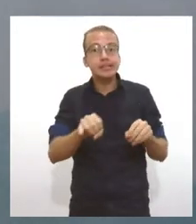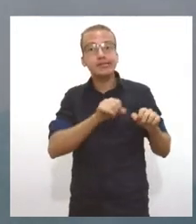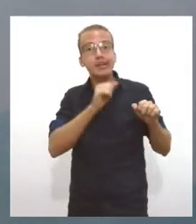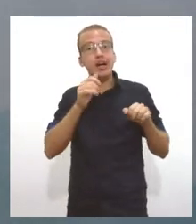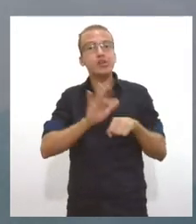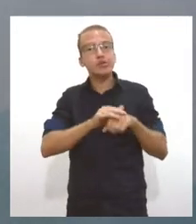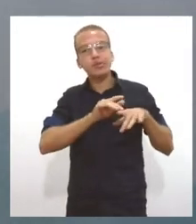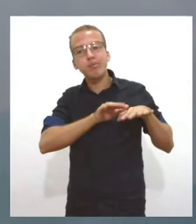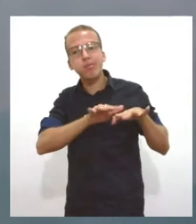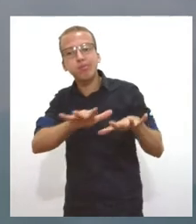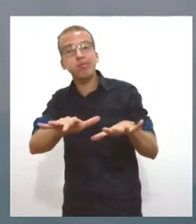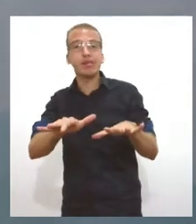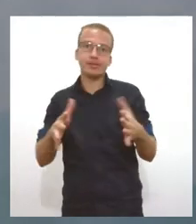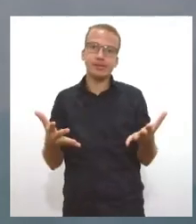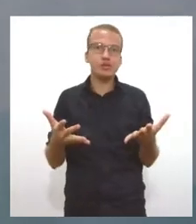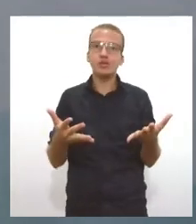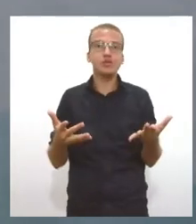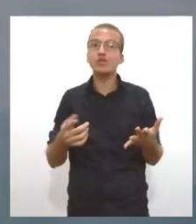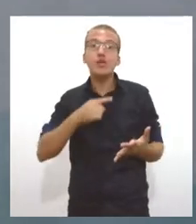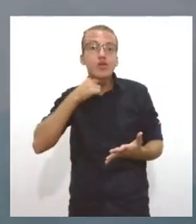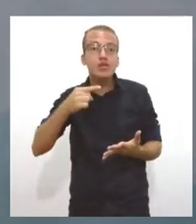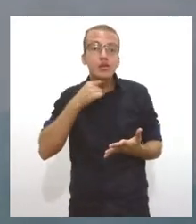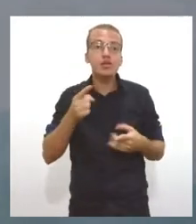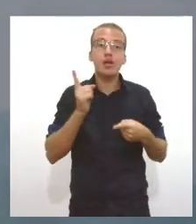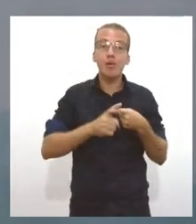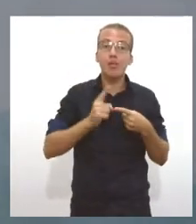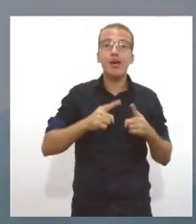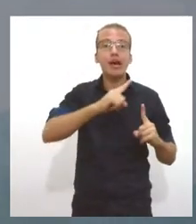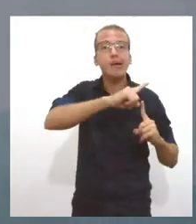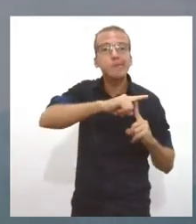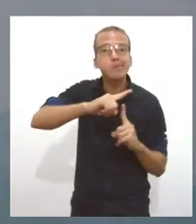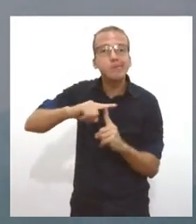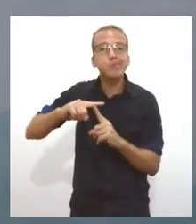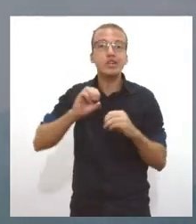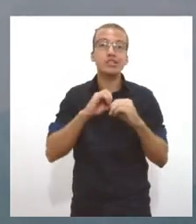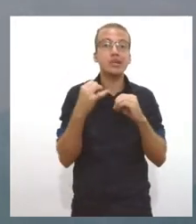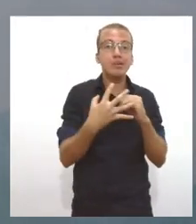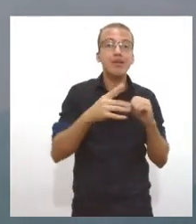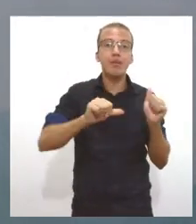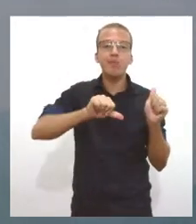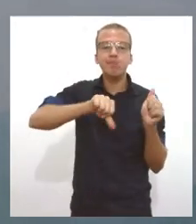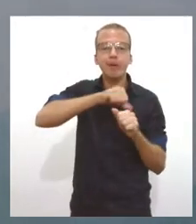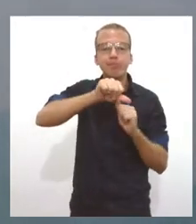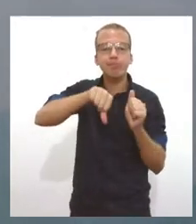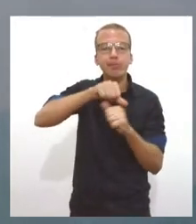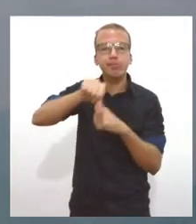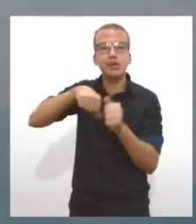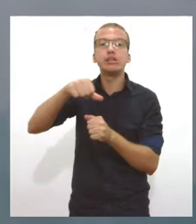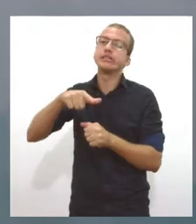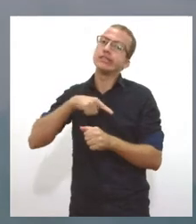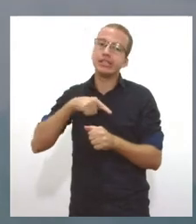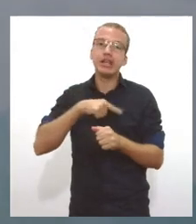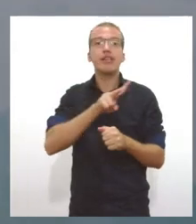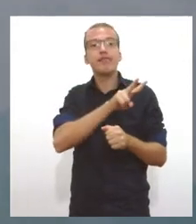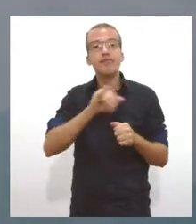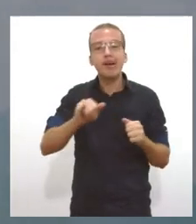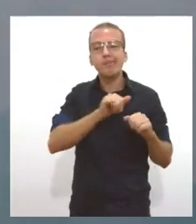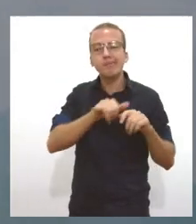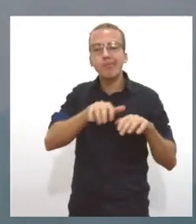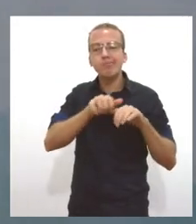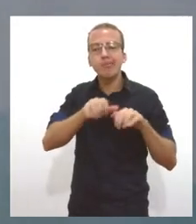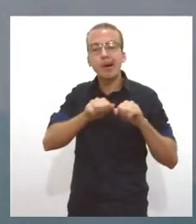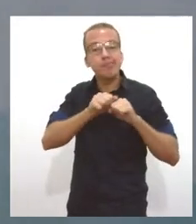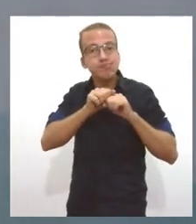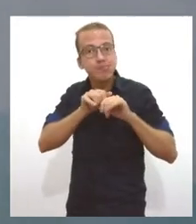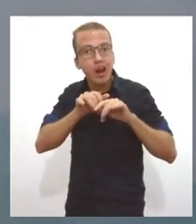variante que eu tenho, daqui a pouco ela pode não ser mais, ela pode ser uma mutação. Então ela vai continuar contaminando. E com a vacina, não. Com a